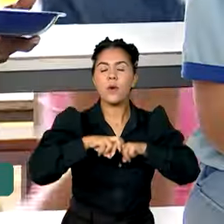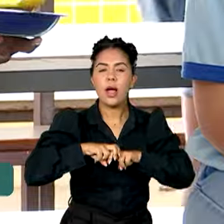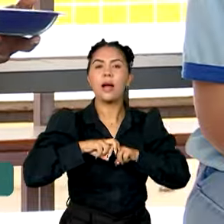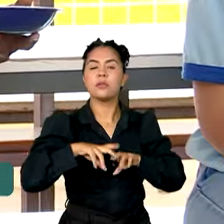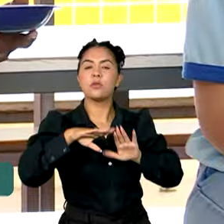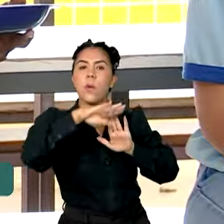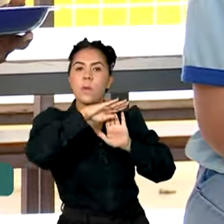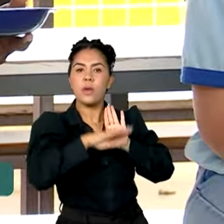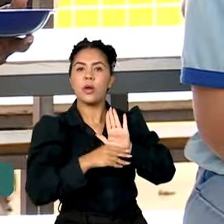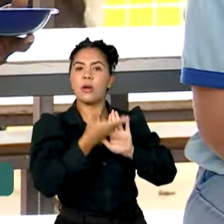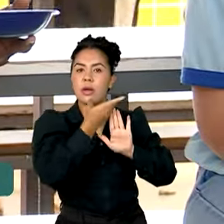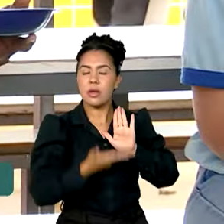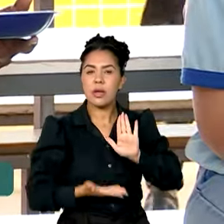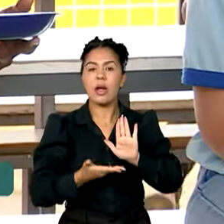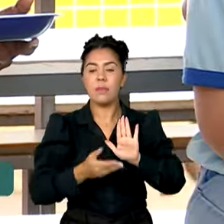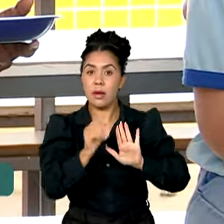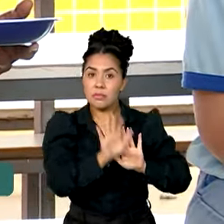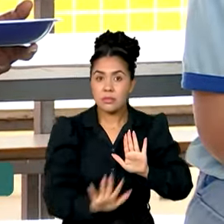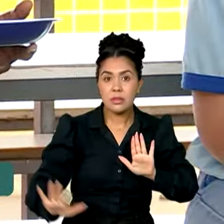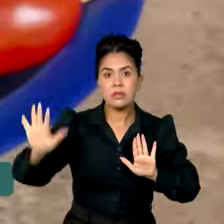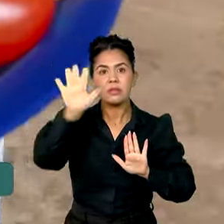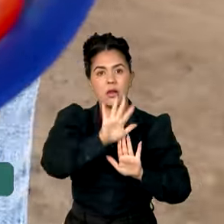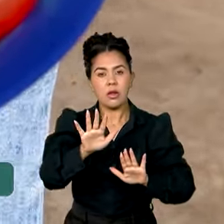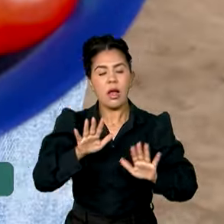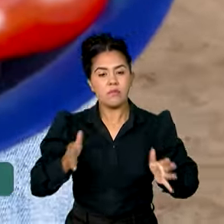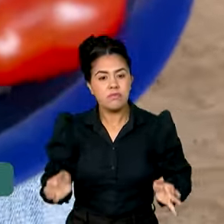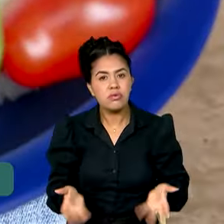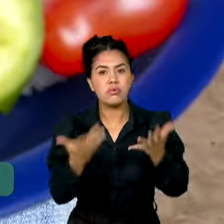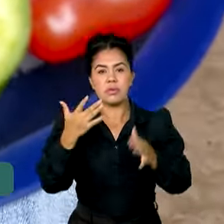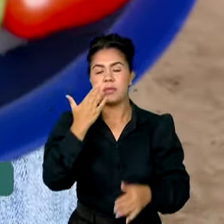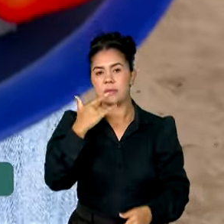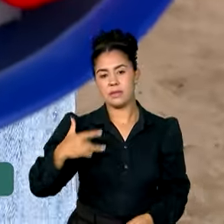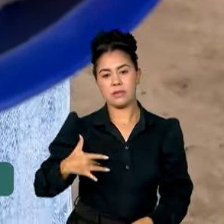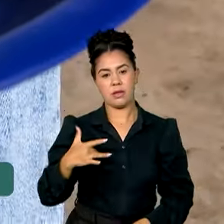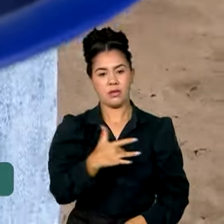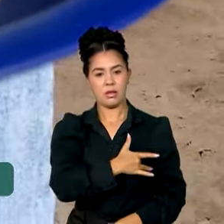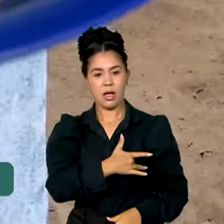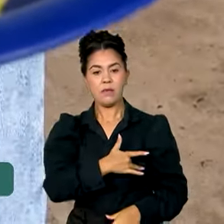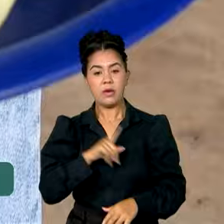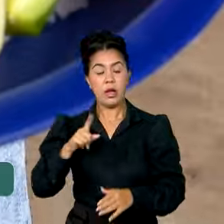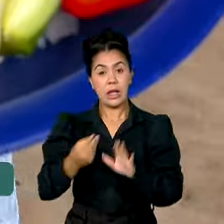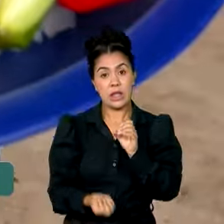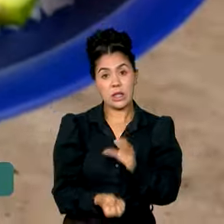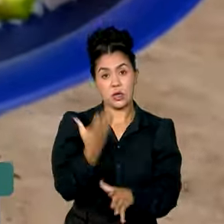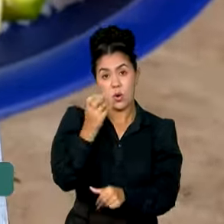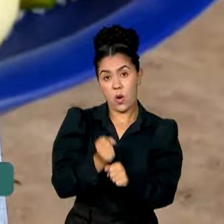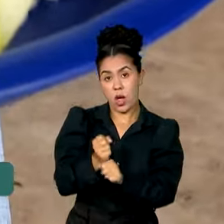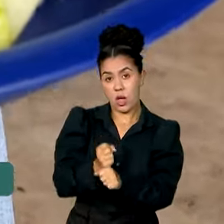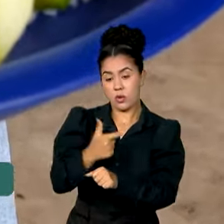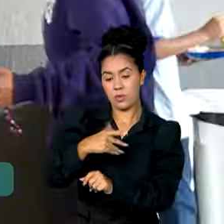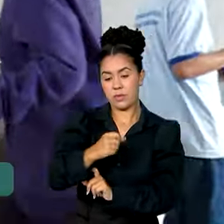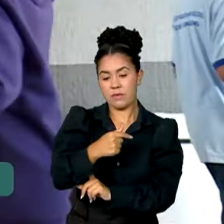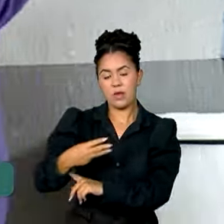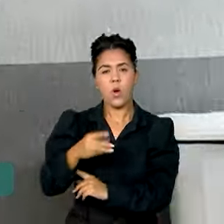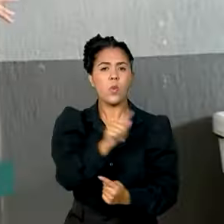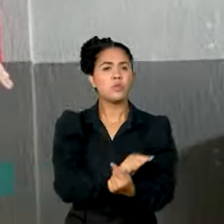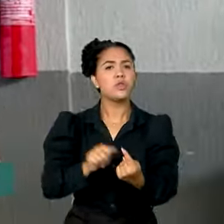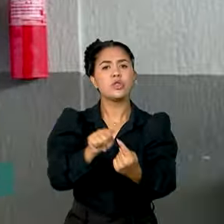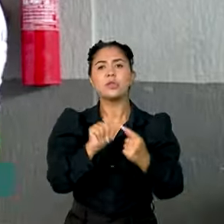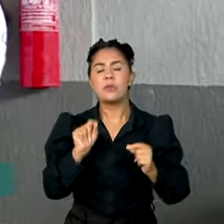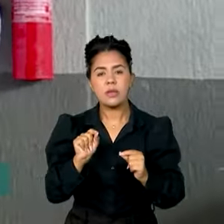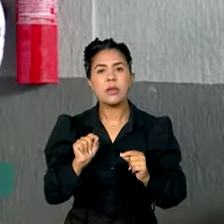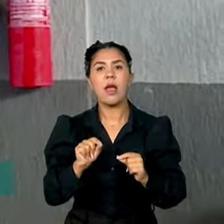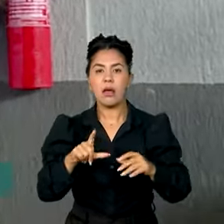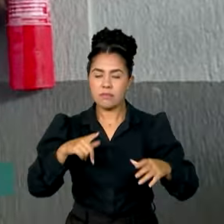Promoção da Alimentação Saudável nas Escolas. Instituído em 2023, o programa tem como objetivo alinhar a